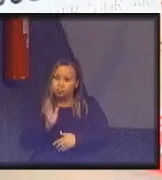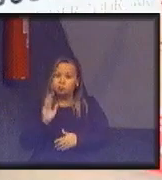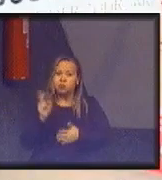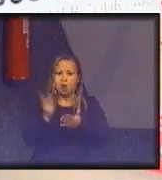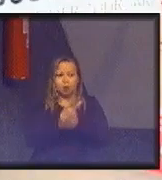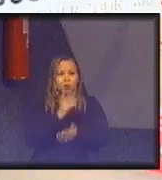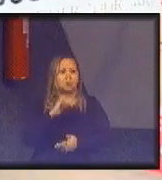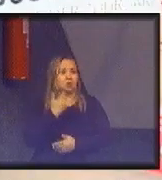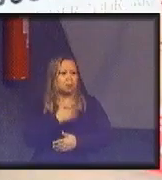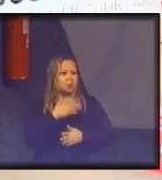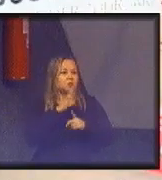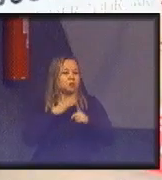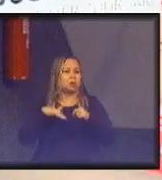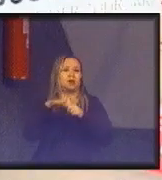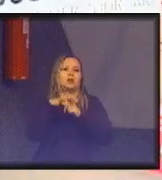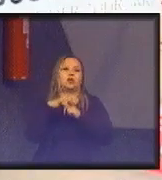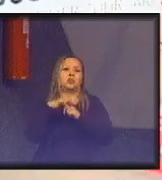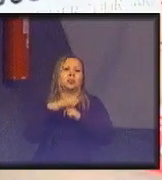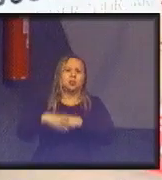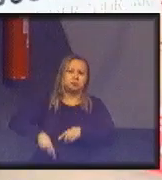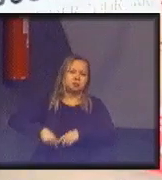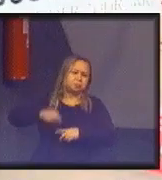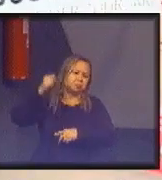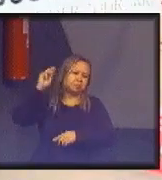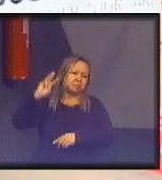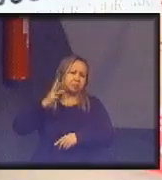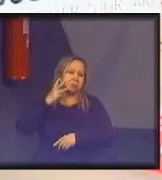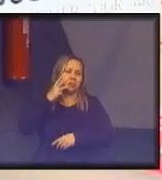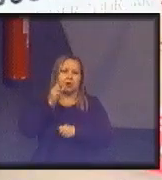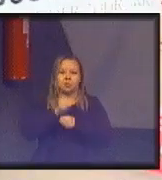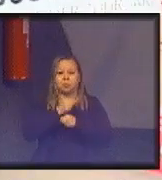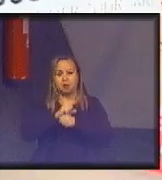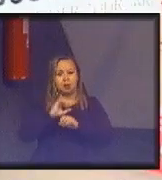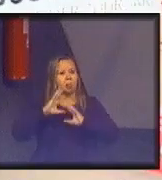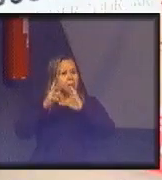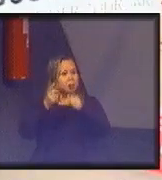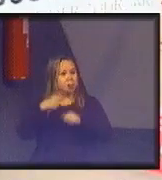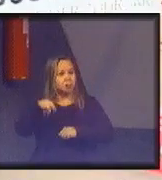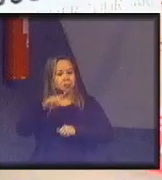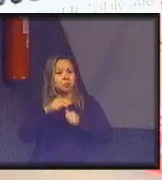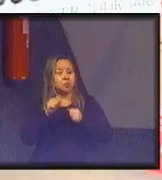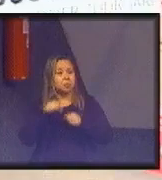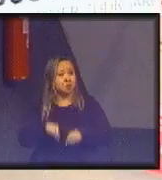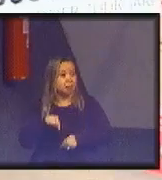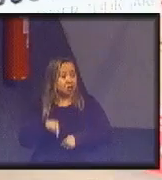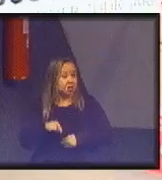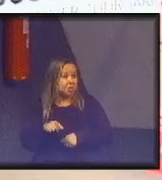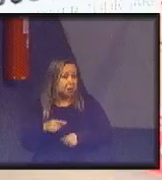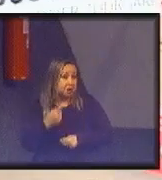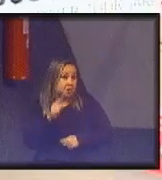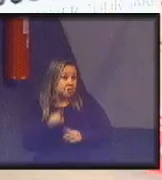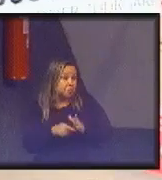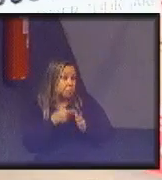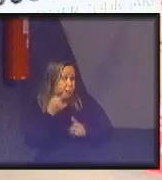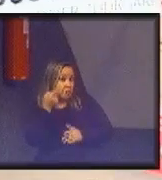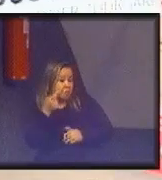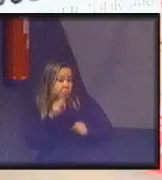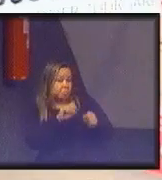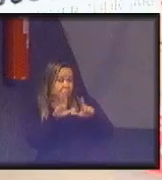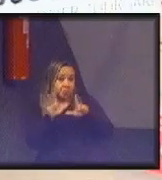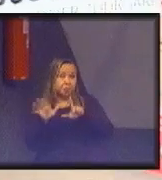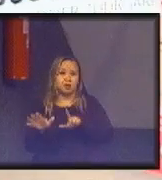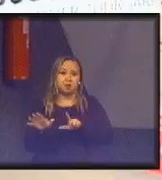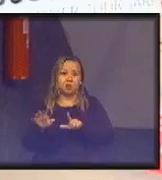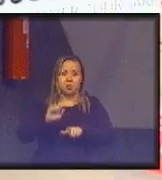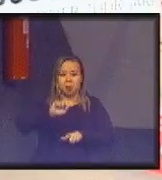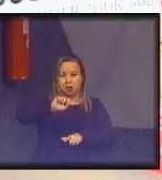nossa sociedade há milhares de anos. Todos nós que estamos aqui, pelo menos uma vez por semana, quando